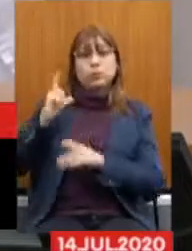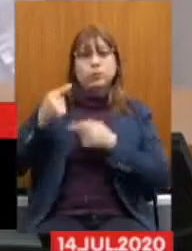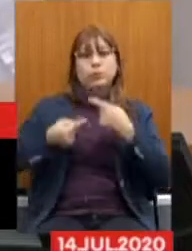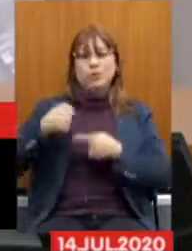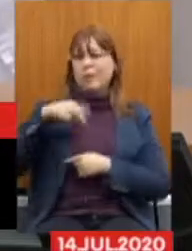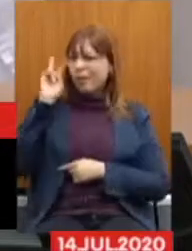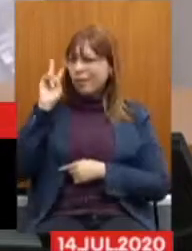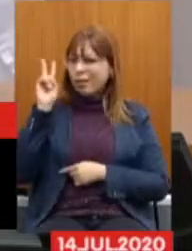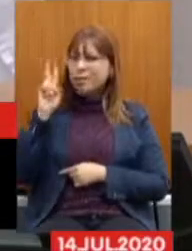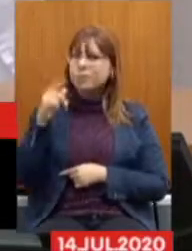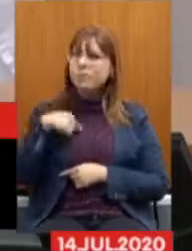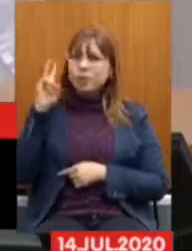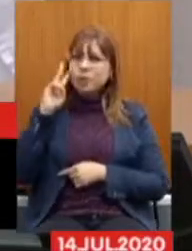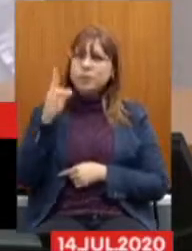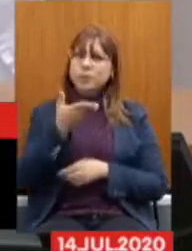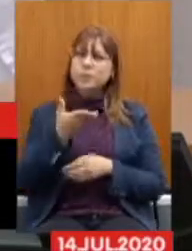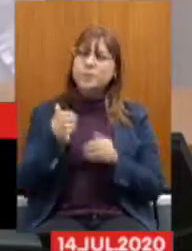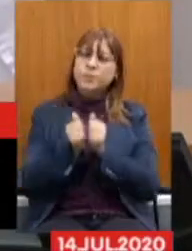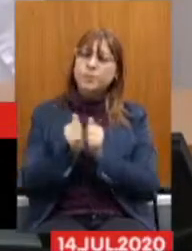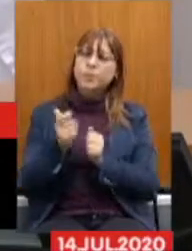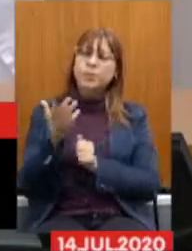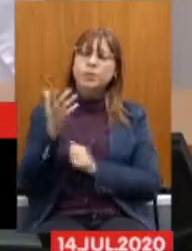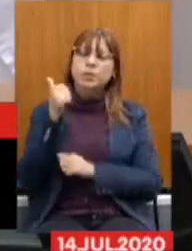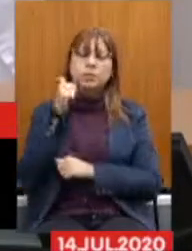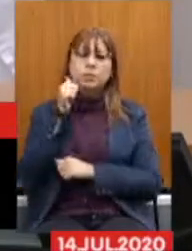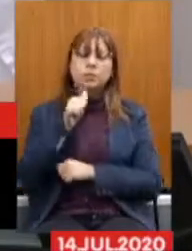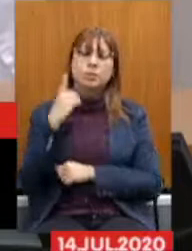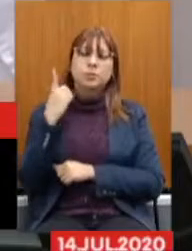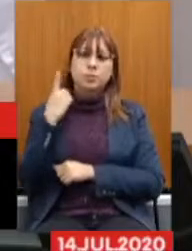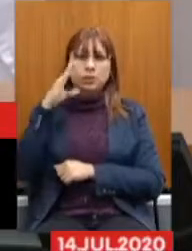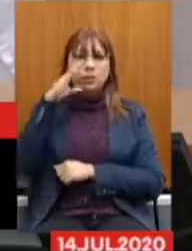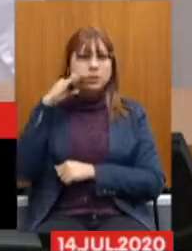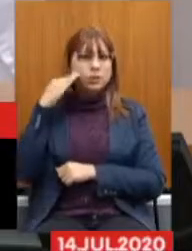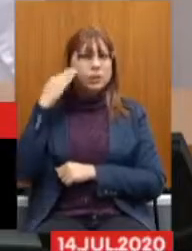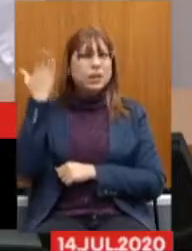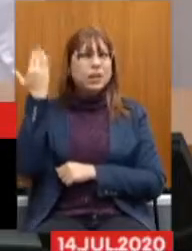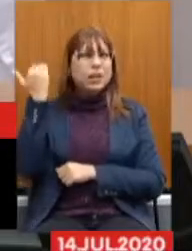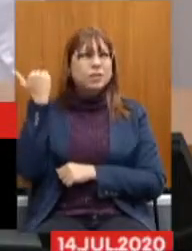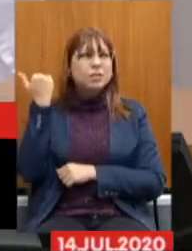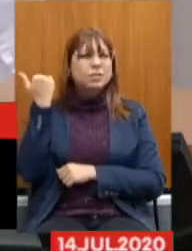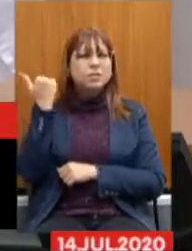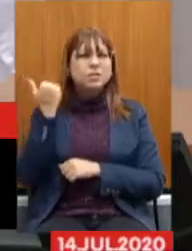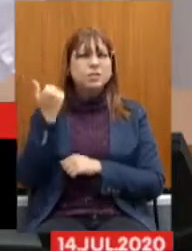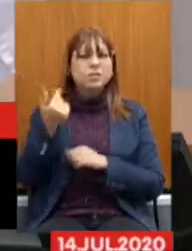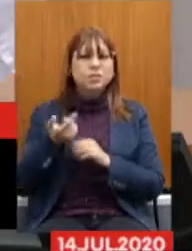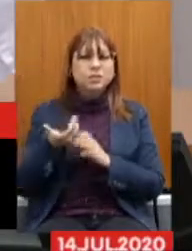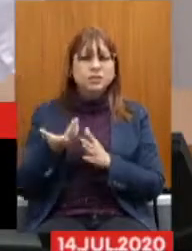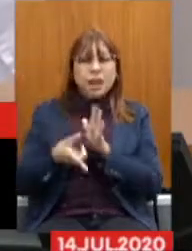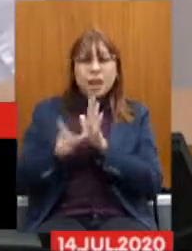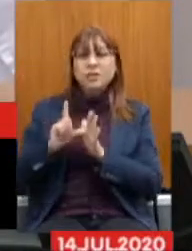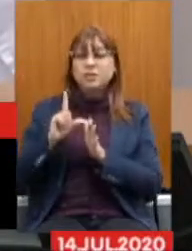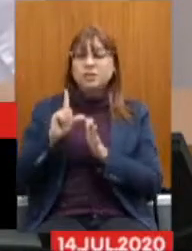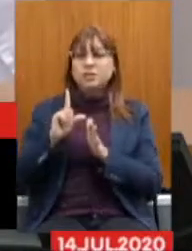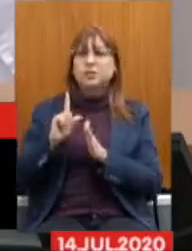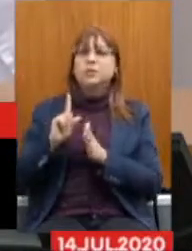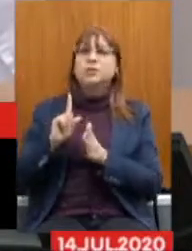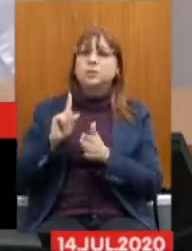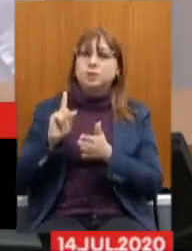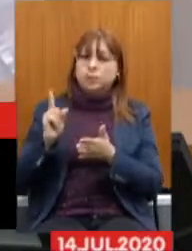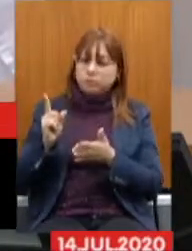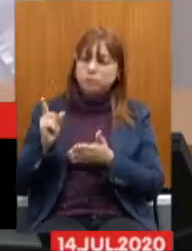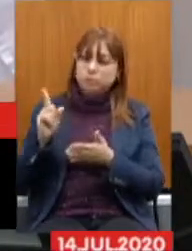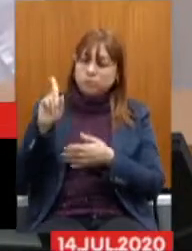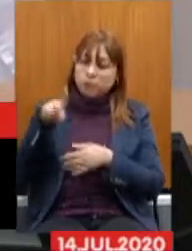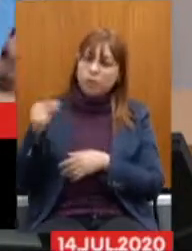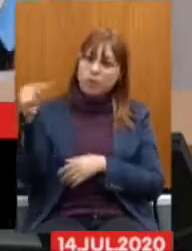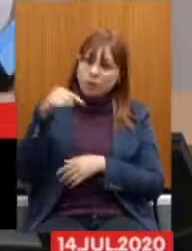lembro E aí eu vou lembrar Com a deputada Beatriz Que logo antes De tomar posse A senhora nos convidou Para a gente vir